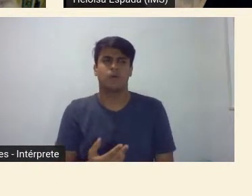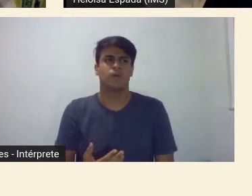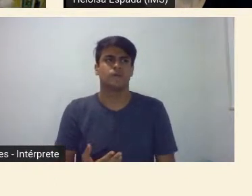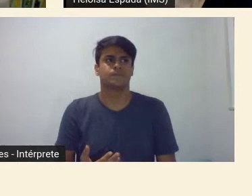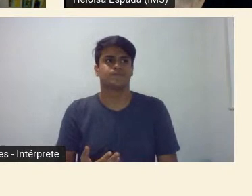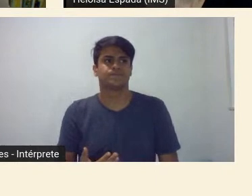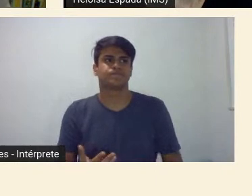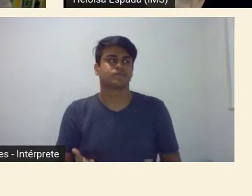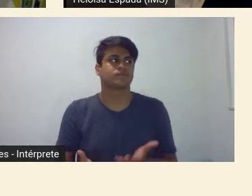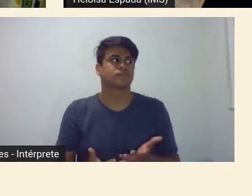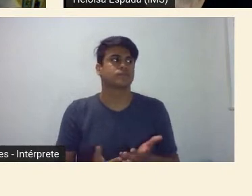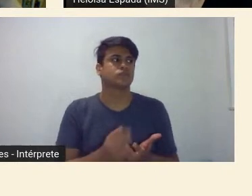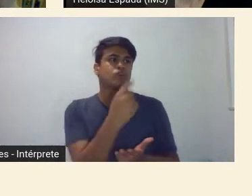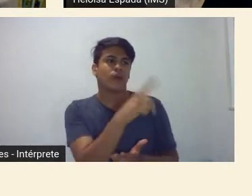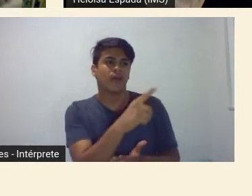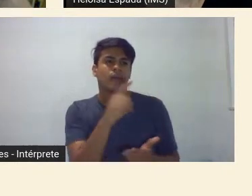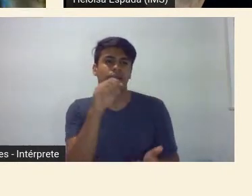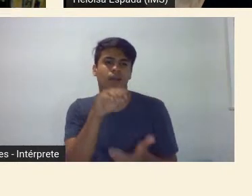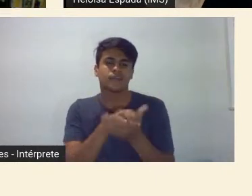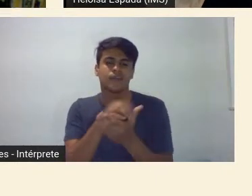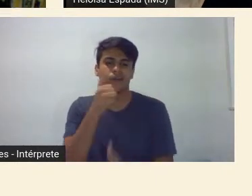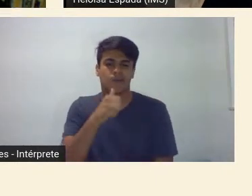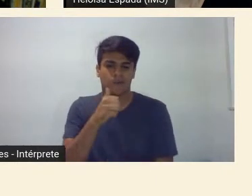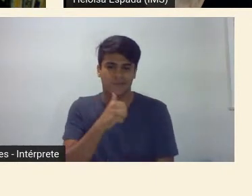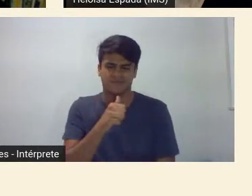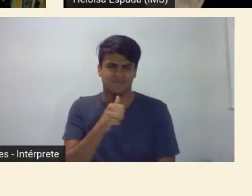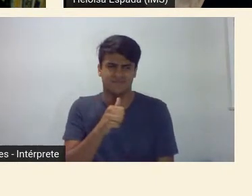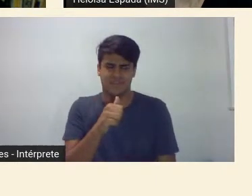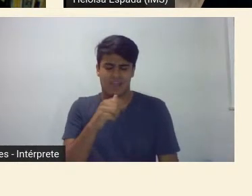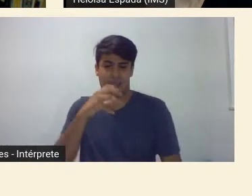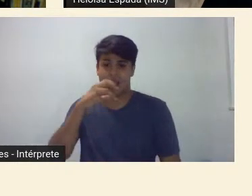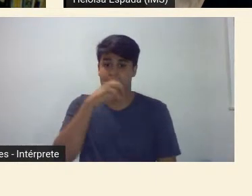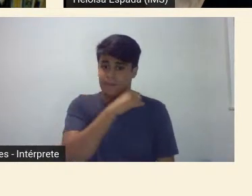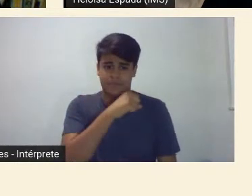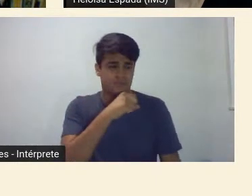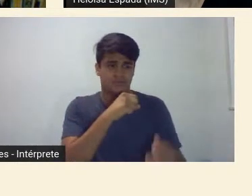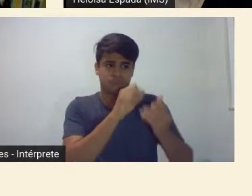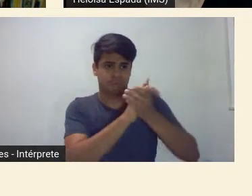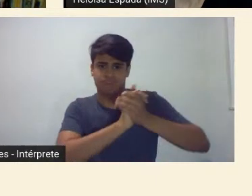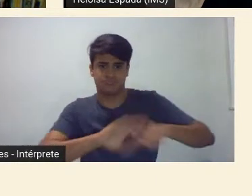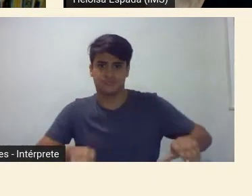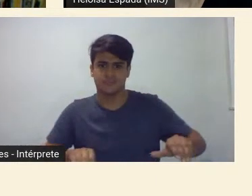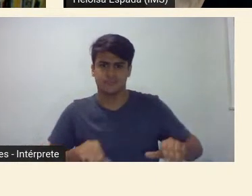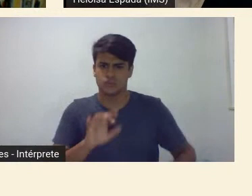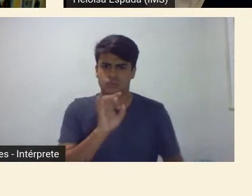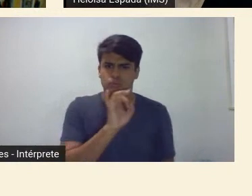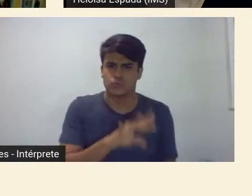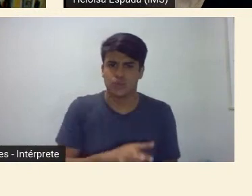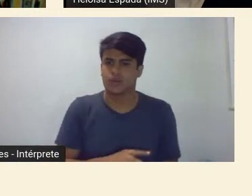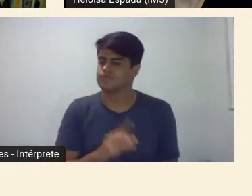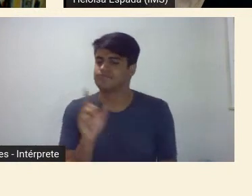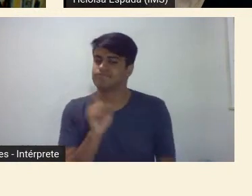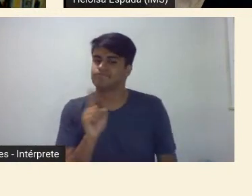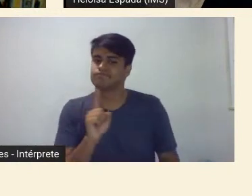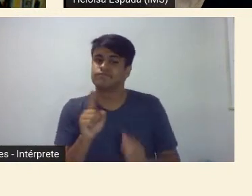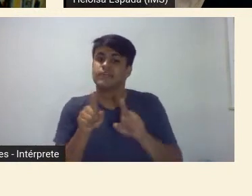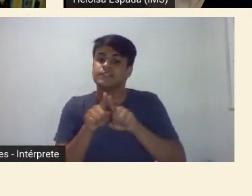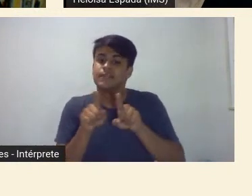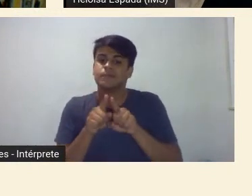digamos o casamento dele com a Pagu que é tão rápido termina rapidamente mas eu estou dizendo assim há uma há uma